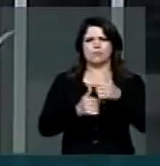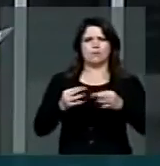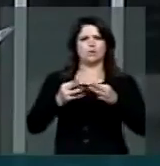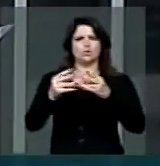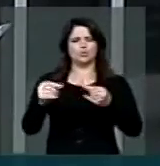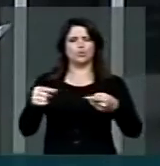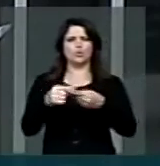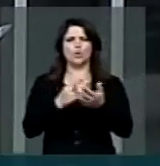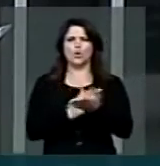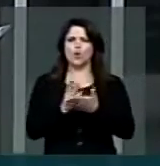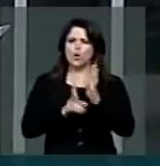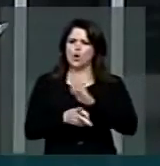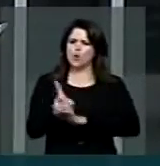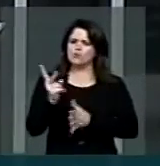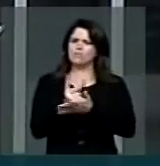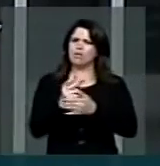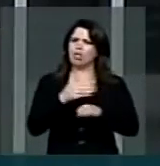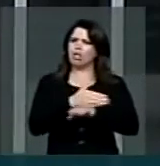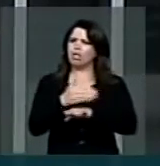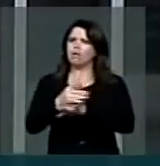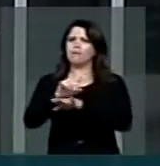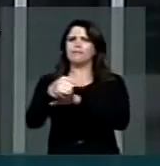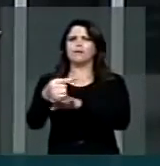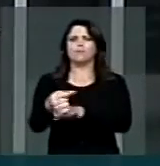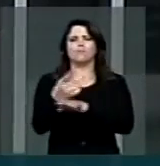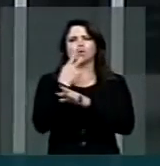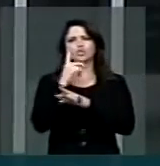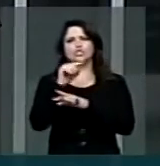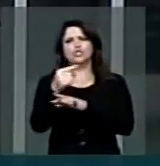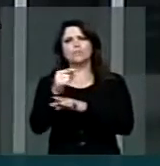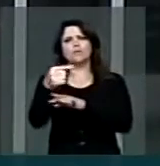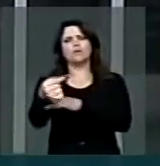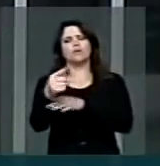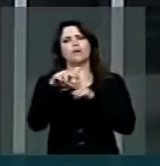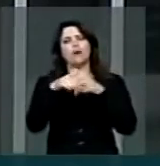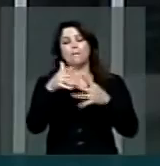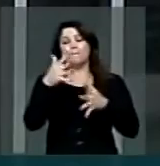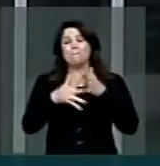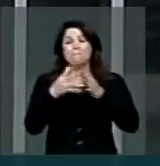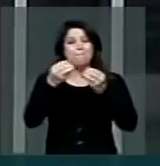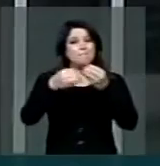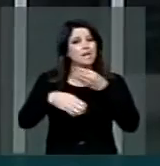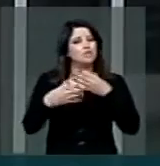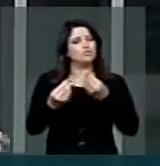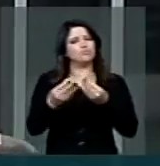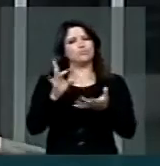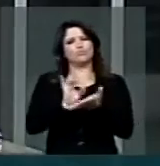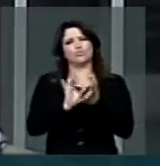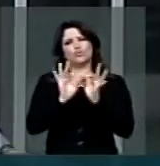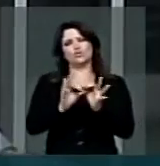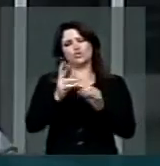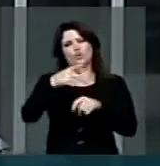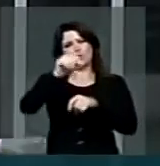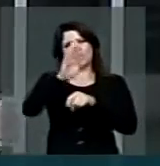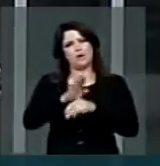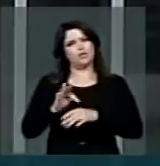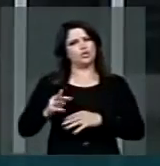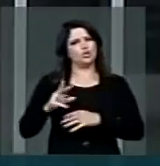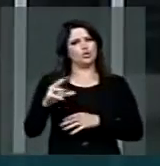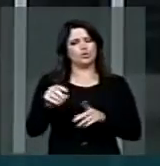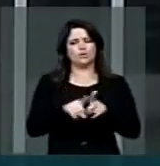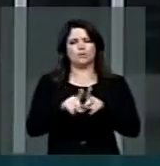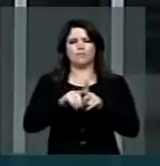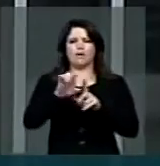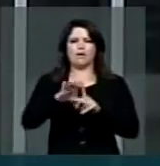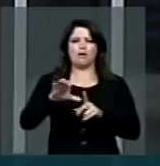continue sendo protelado, se nedia, com prejuízos incalculáveis para a nossa nação e para a nossa